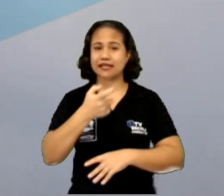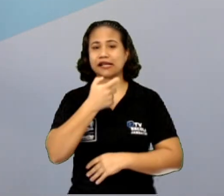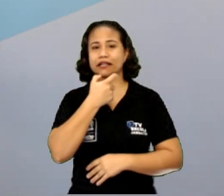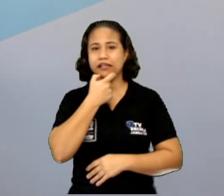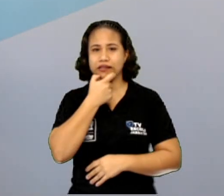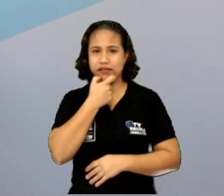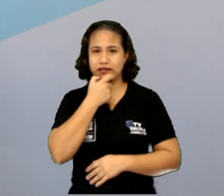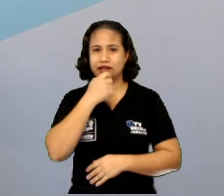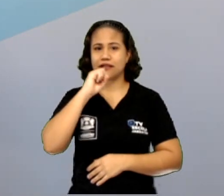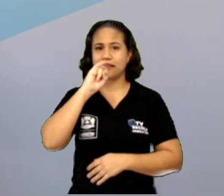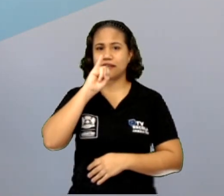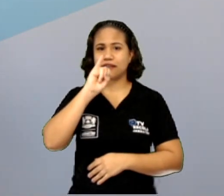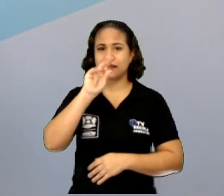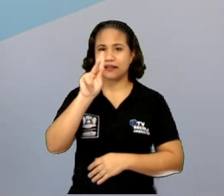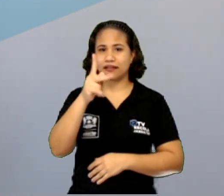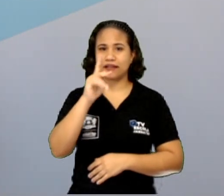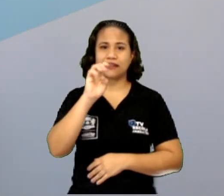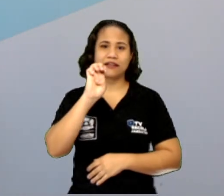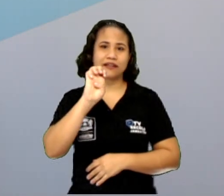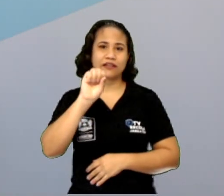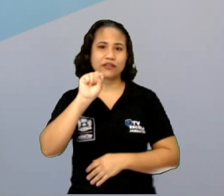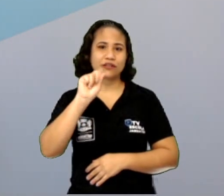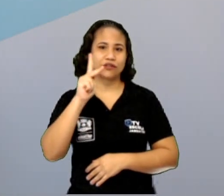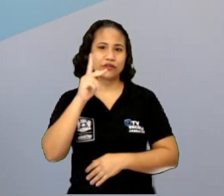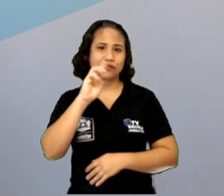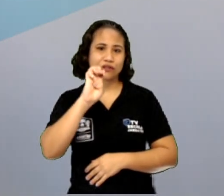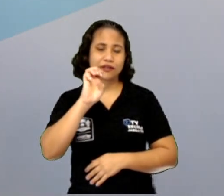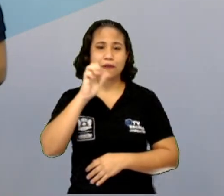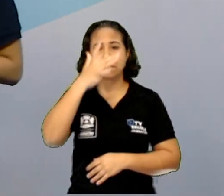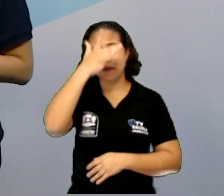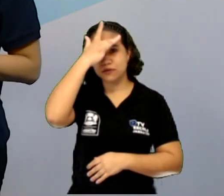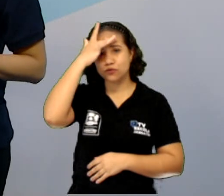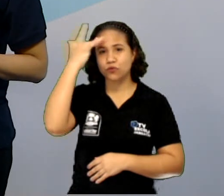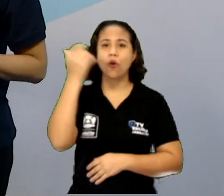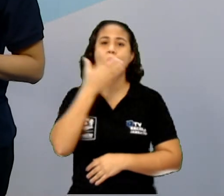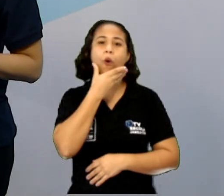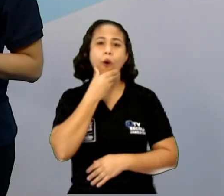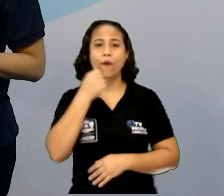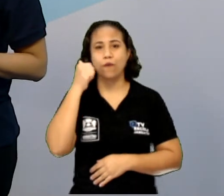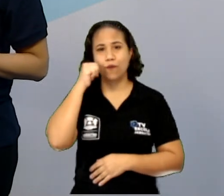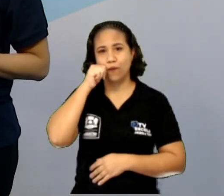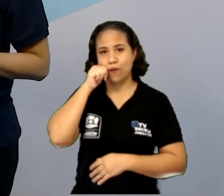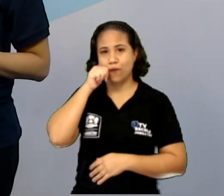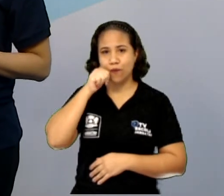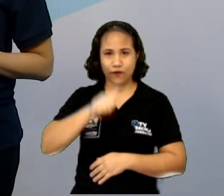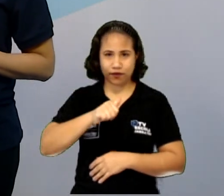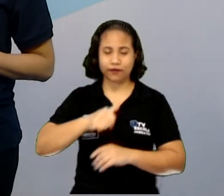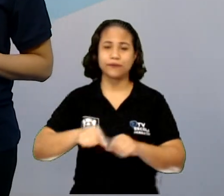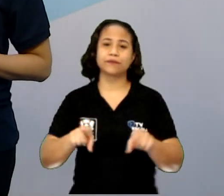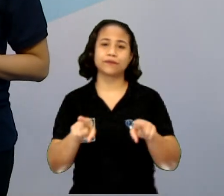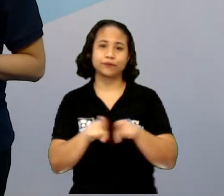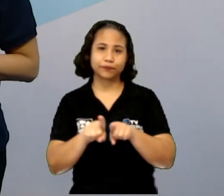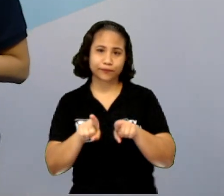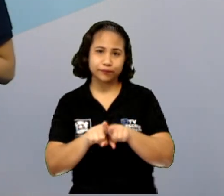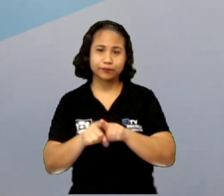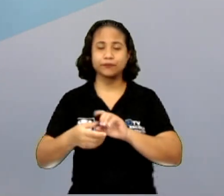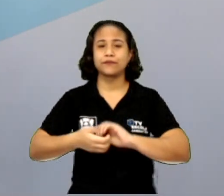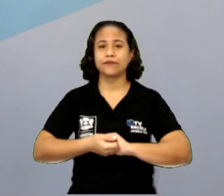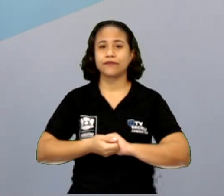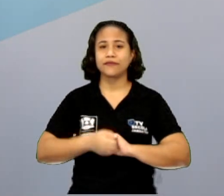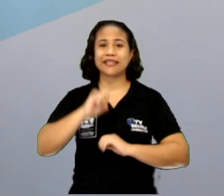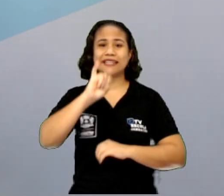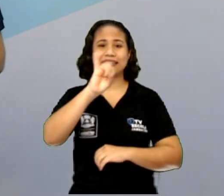usar he e she para pessoas. Consequentemente, his e her para pessoas. E